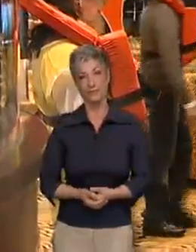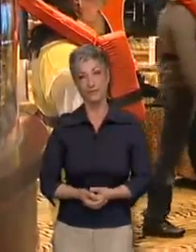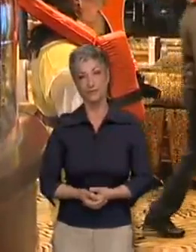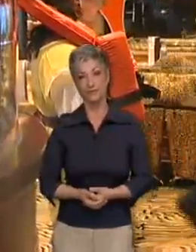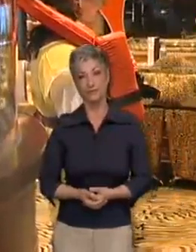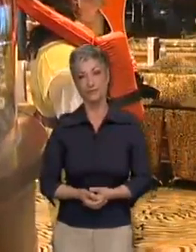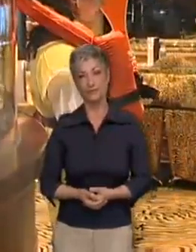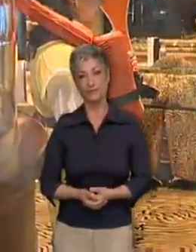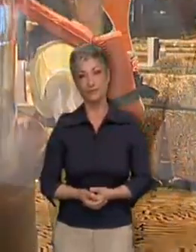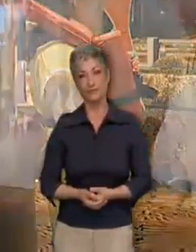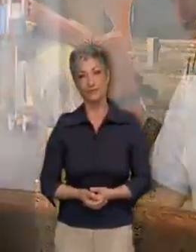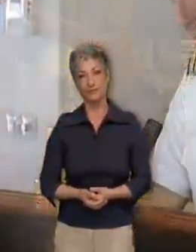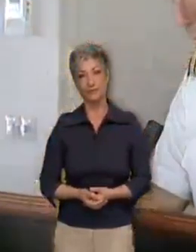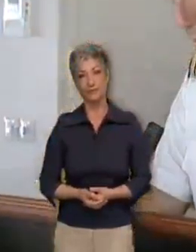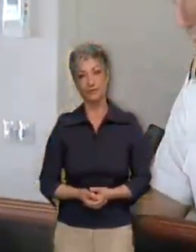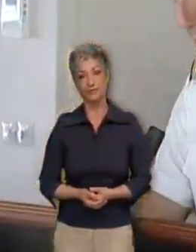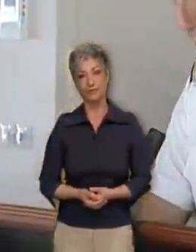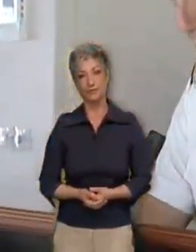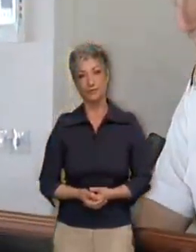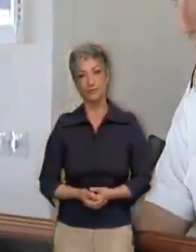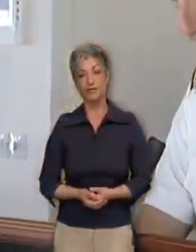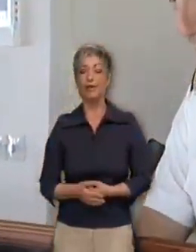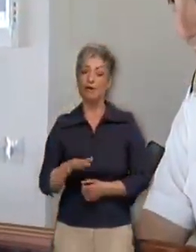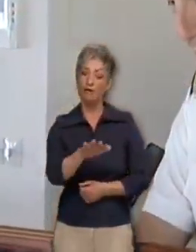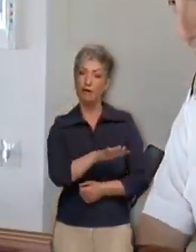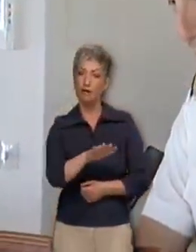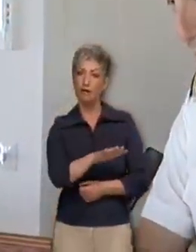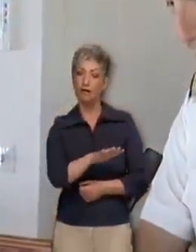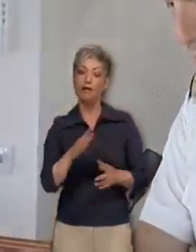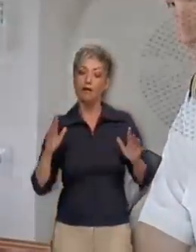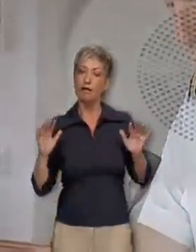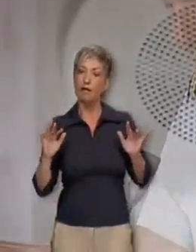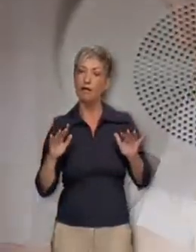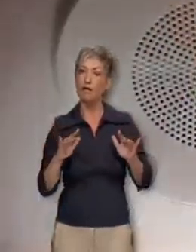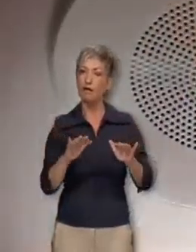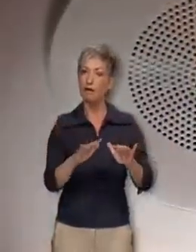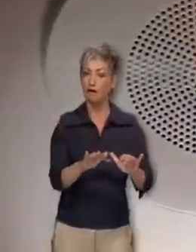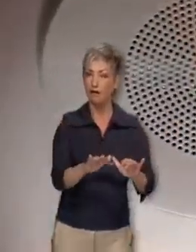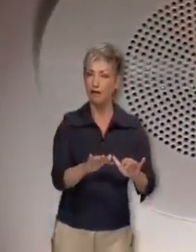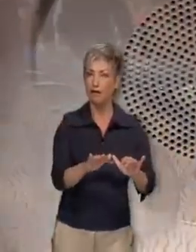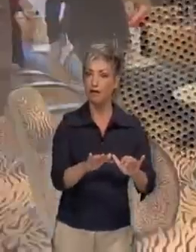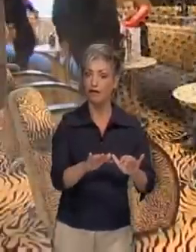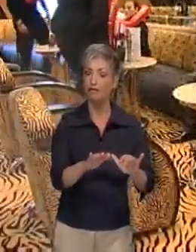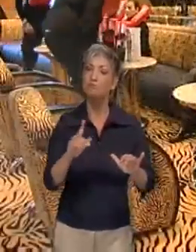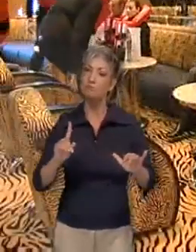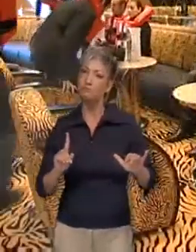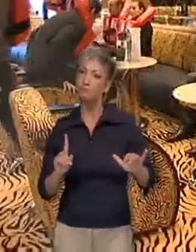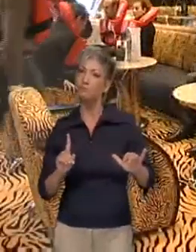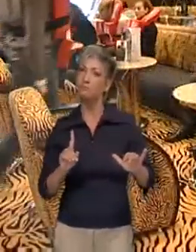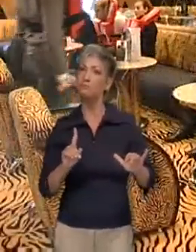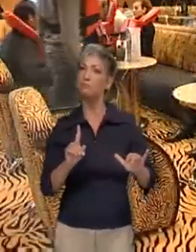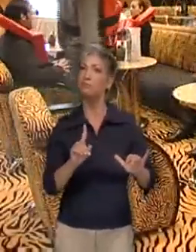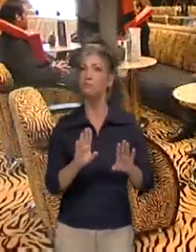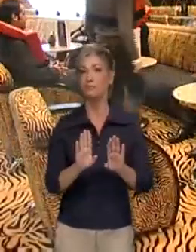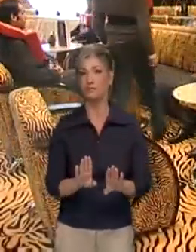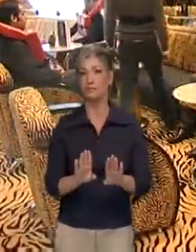Durante o percurso para chegar ao seu ponto de encontro, preste atenção às instruções transmitidas pelos alto-falantes ou as que lhe serão